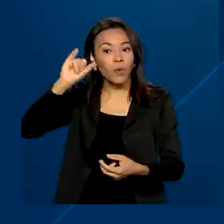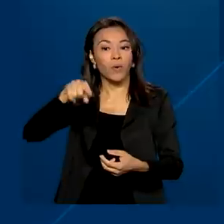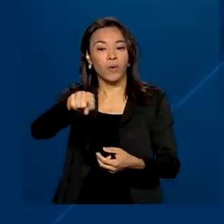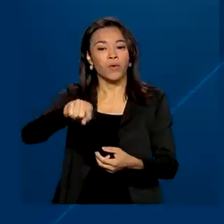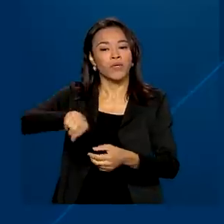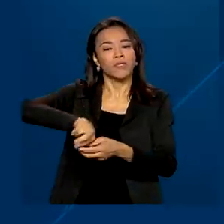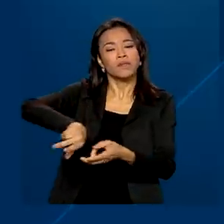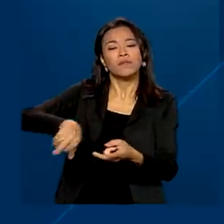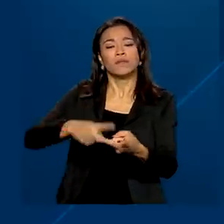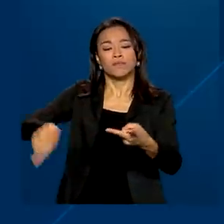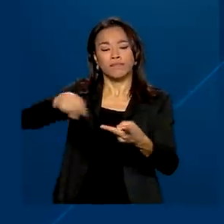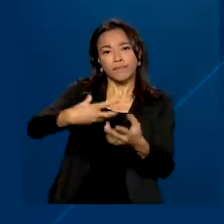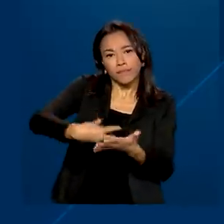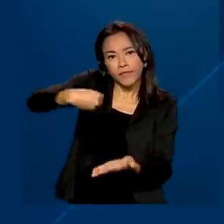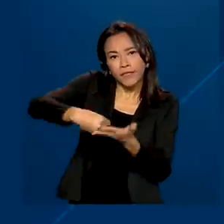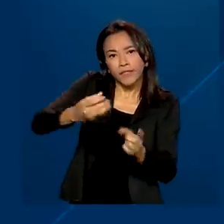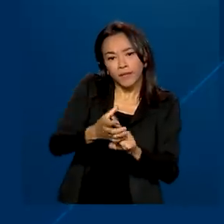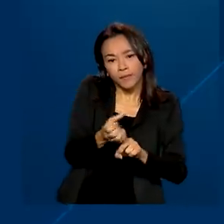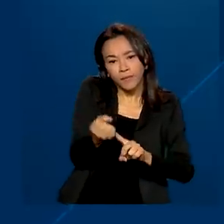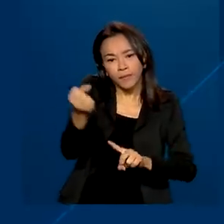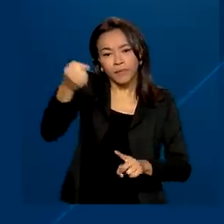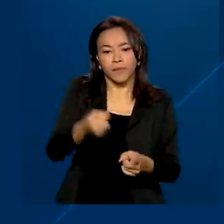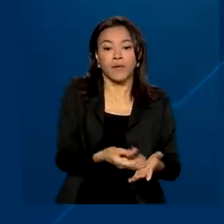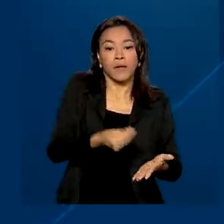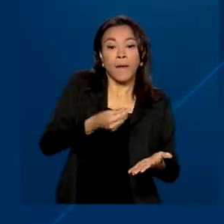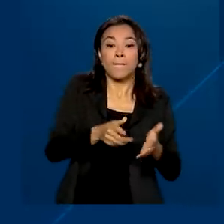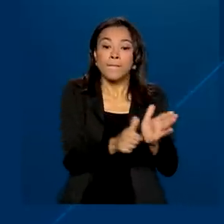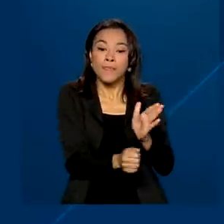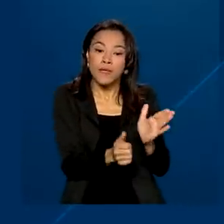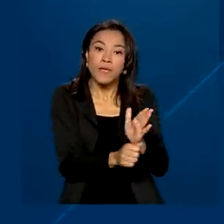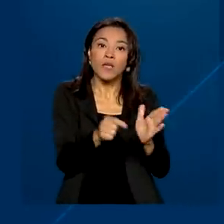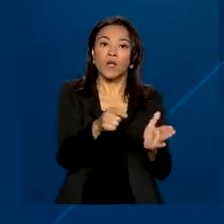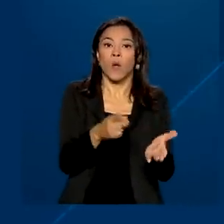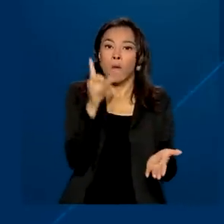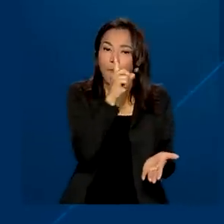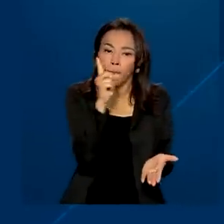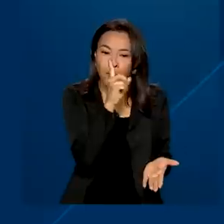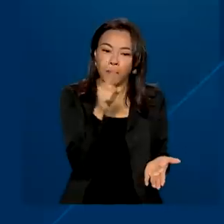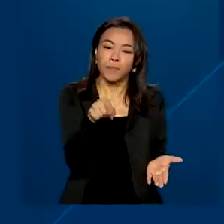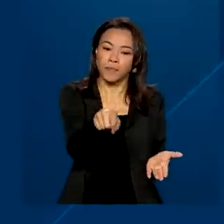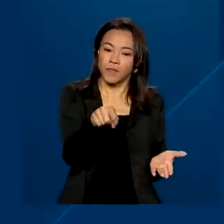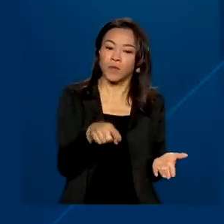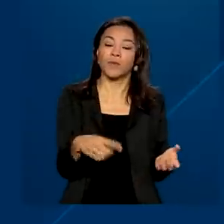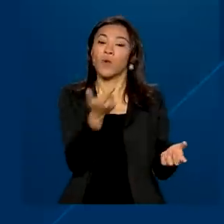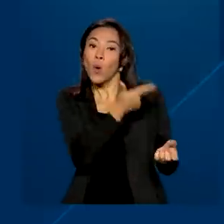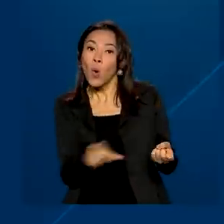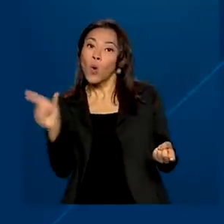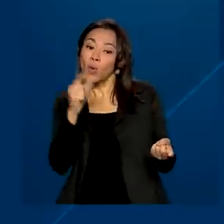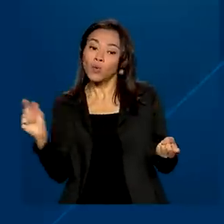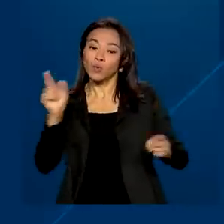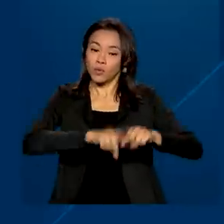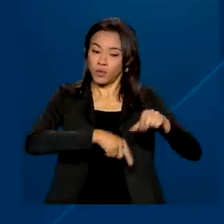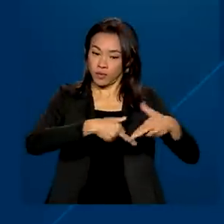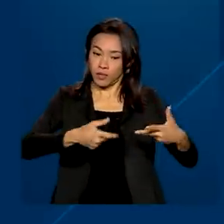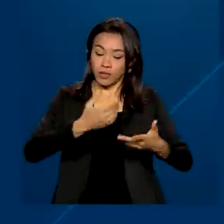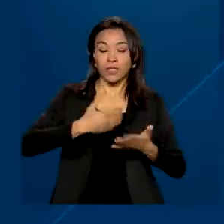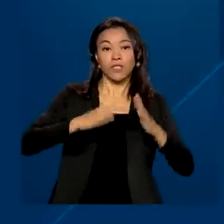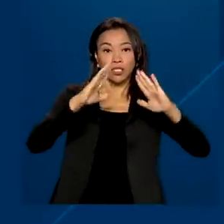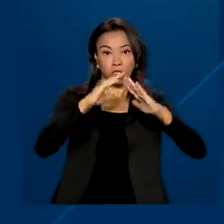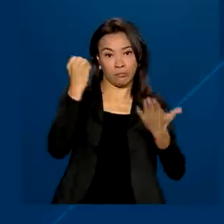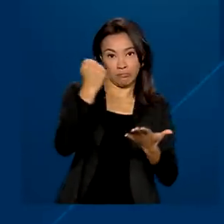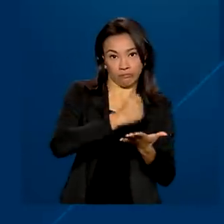miúdos congelados, trigo e farinha de trigo, milho em grão, bolachas e biscoitos, outros produtos de padaria e